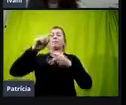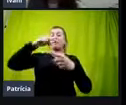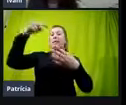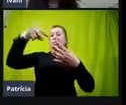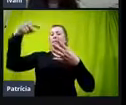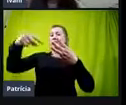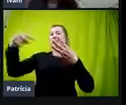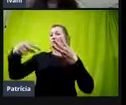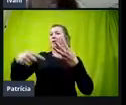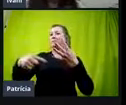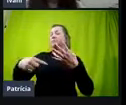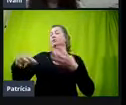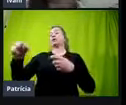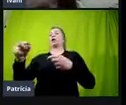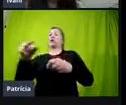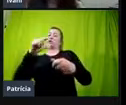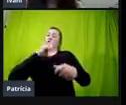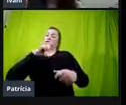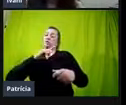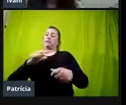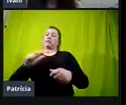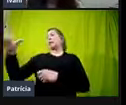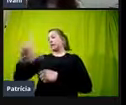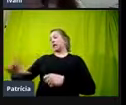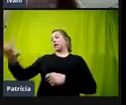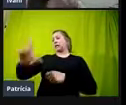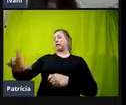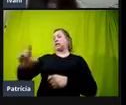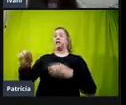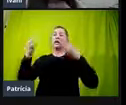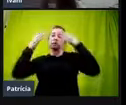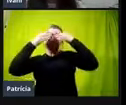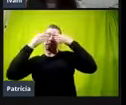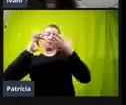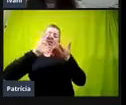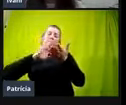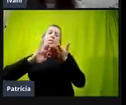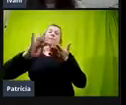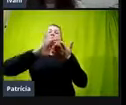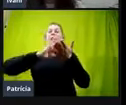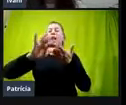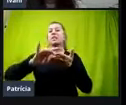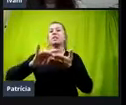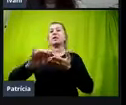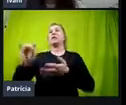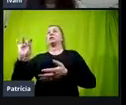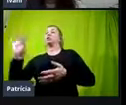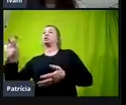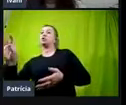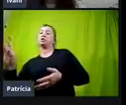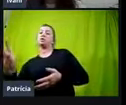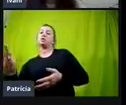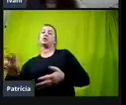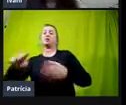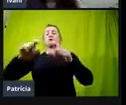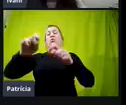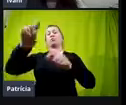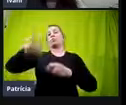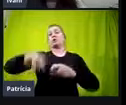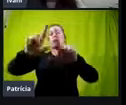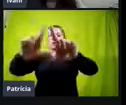existe na literatura. É uma pessoa cega, ela vai usar braille. Se ela não usa braille, ela só tem a opção do leitor de tela.